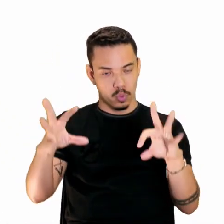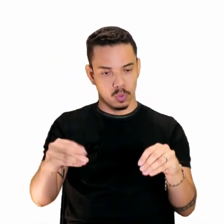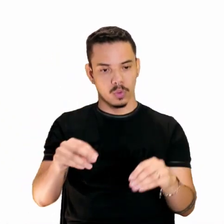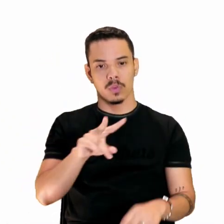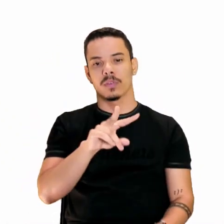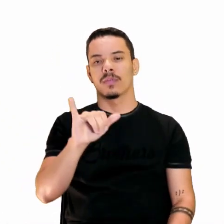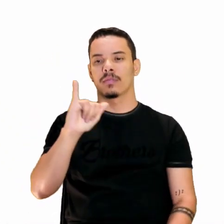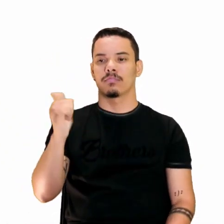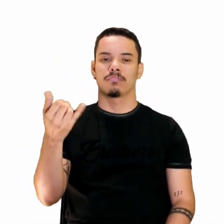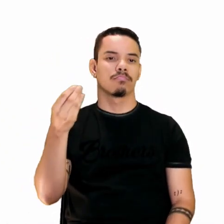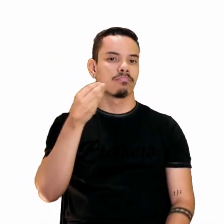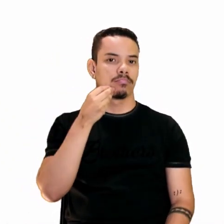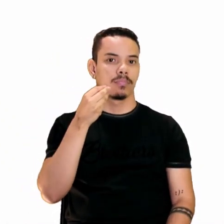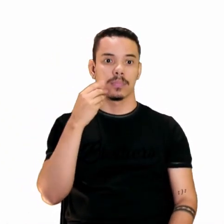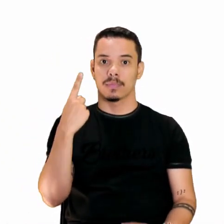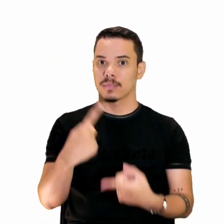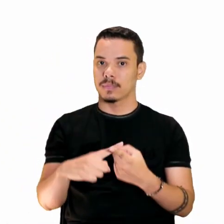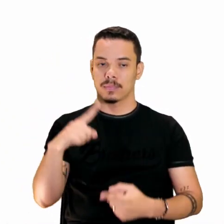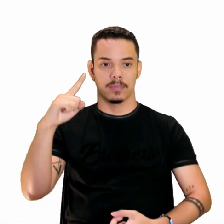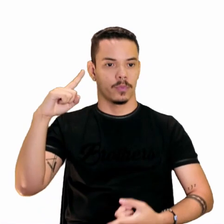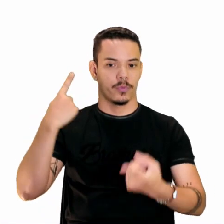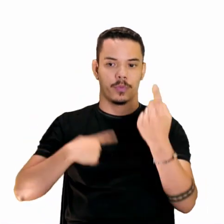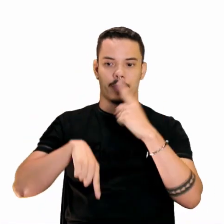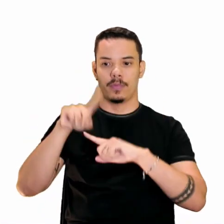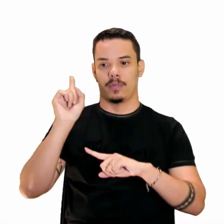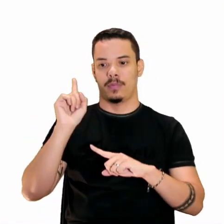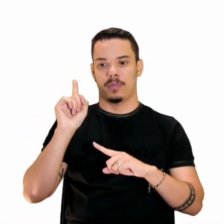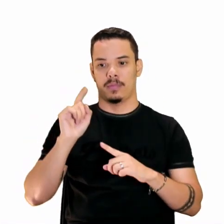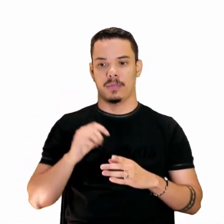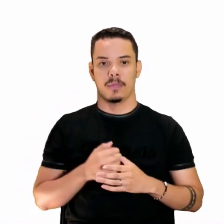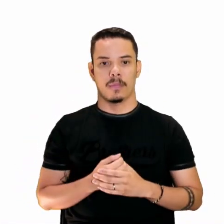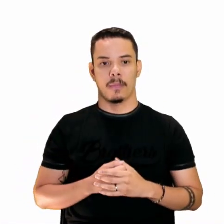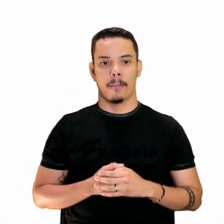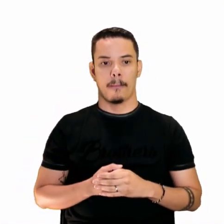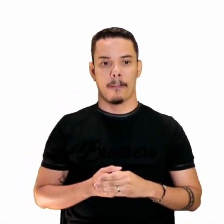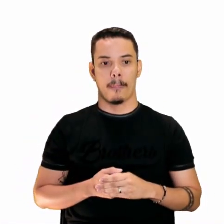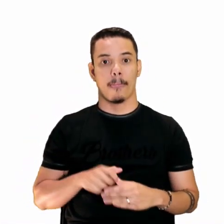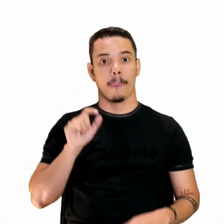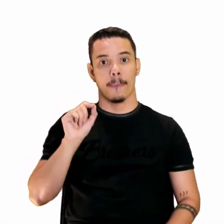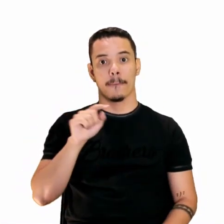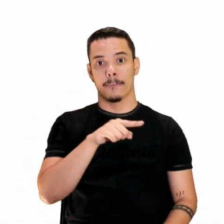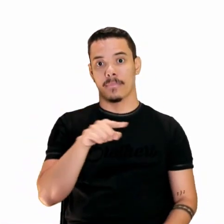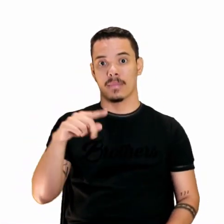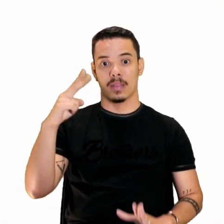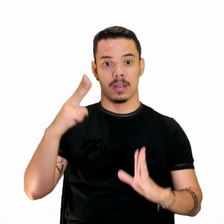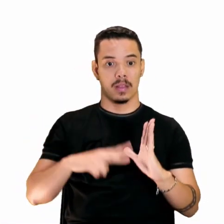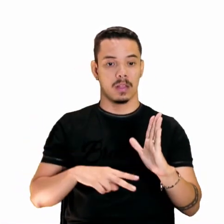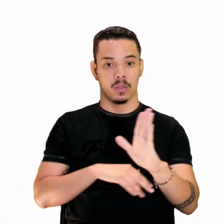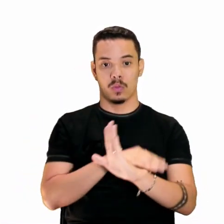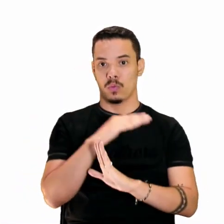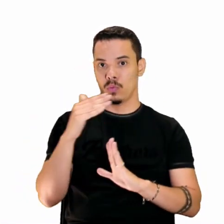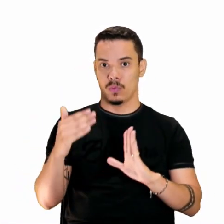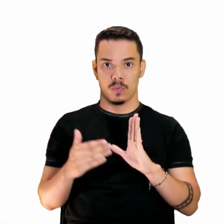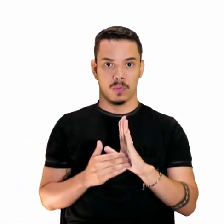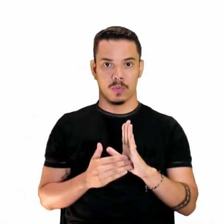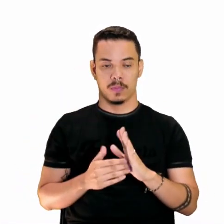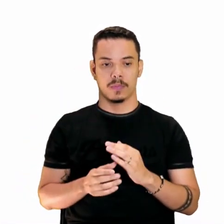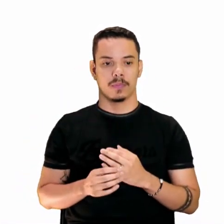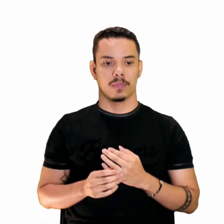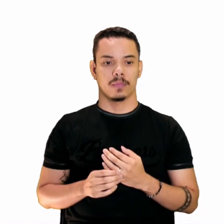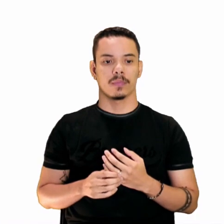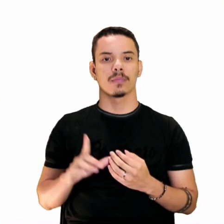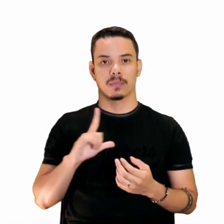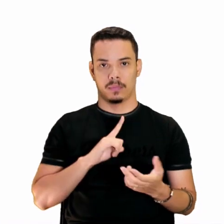correr pro abraço, porque é sucesso na vida. O que você tem que ler? Tudo. Tudo, né? Aqui, deixamos algumas